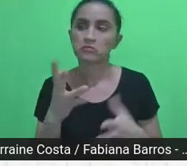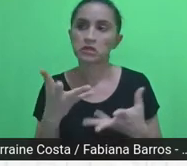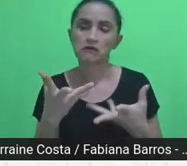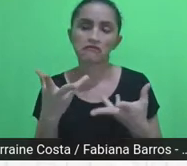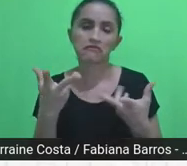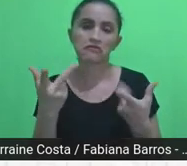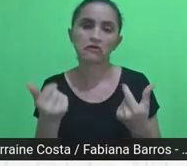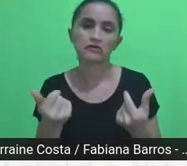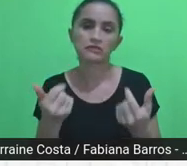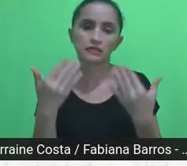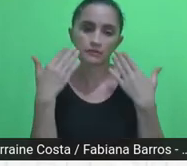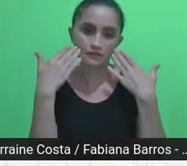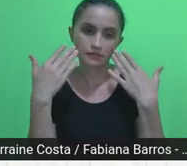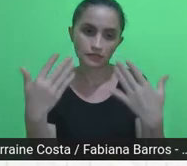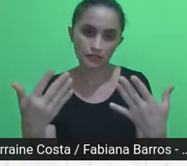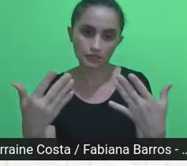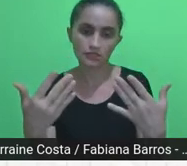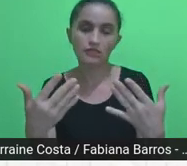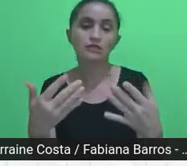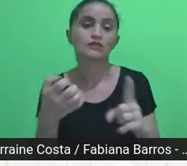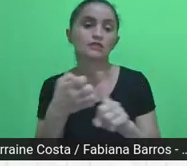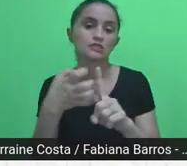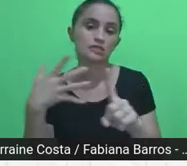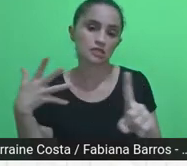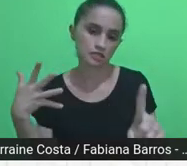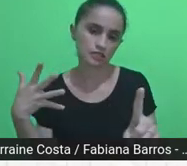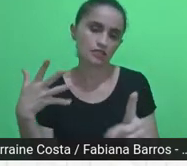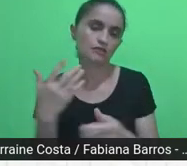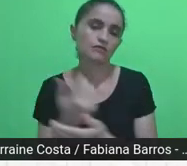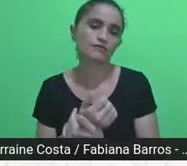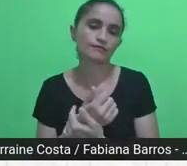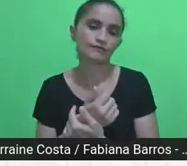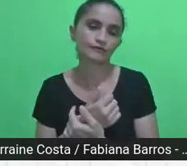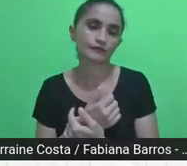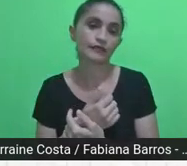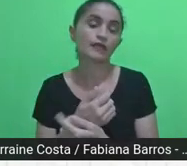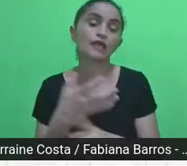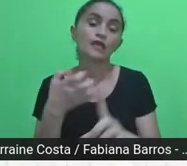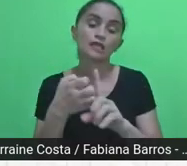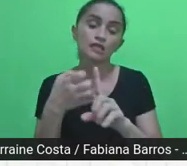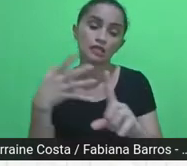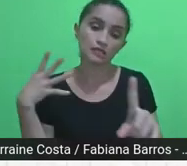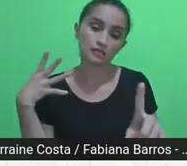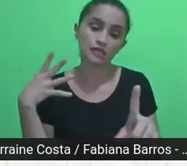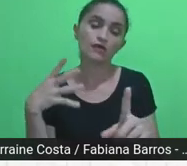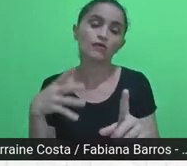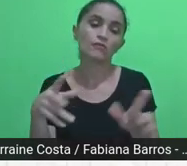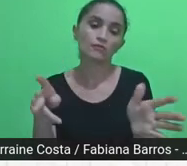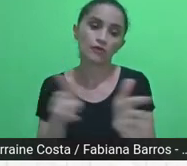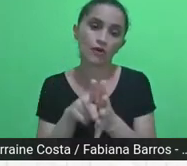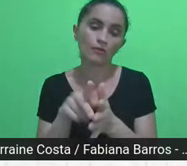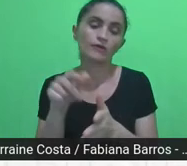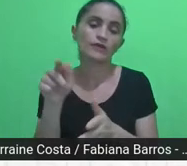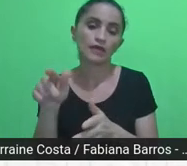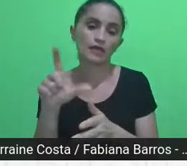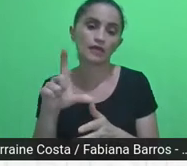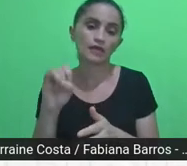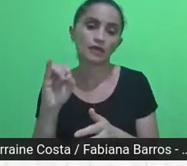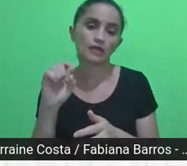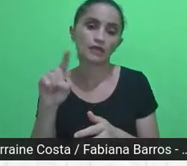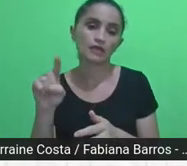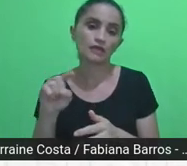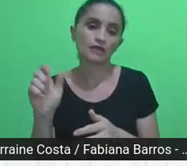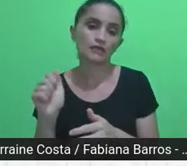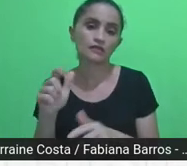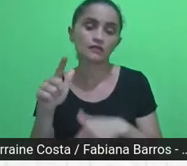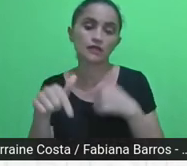a extensionista, quer dizer, extensionista, que trabalha com a perspectiva